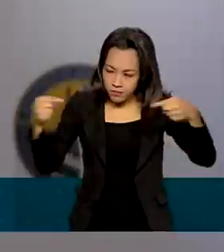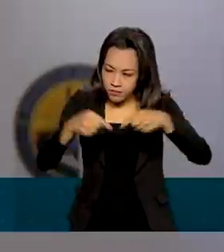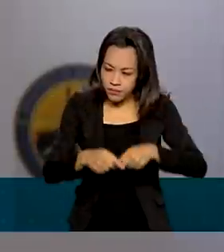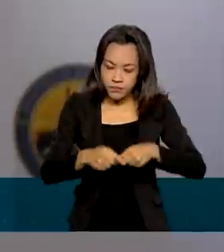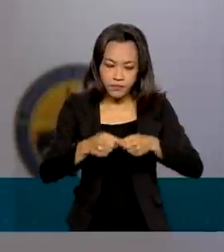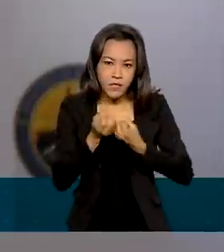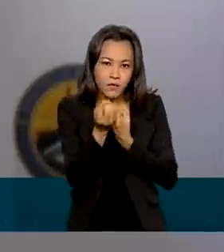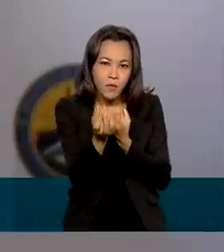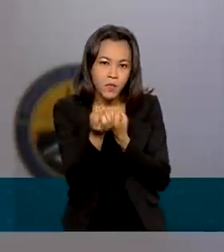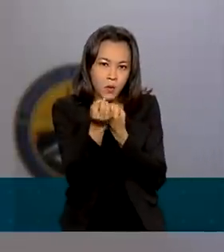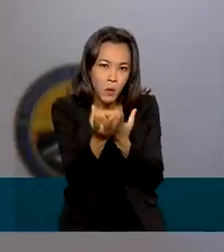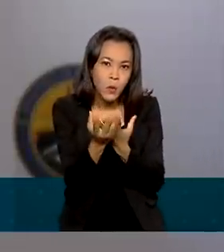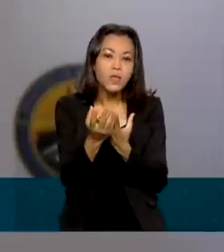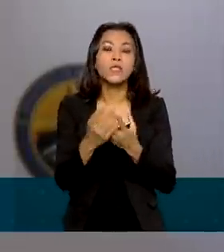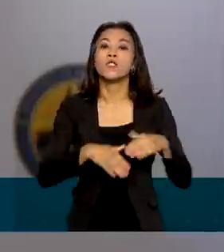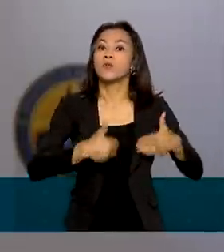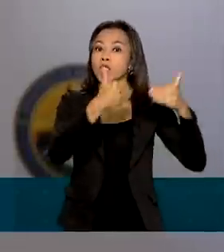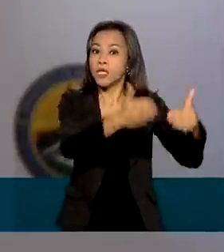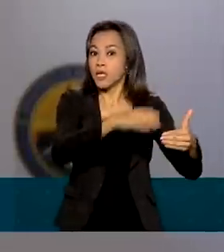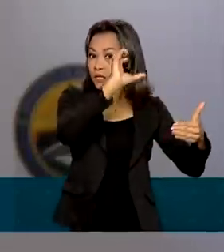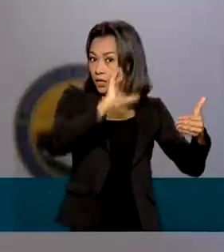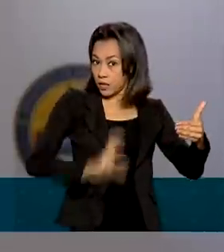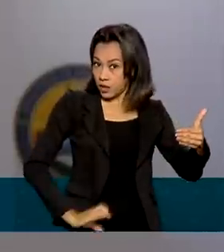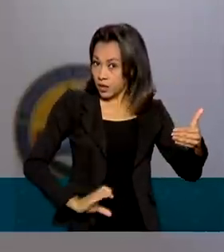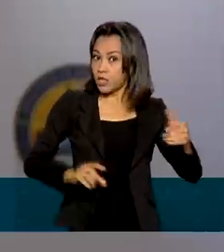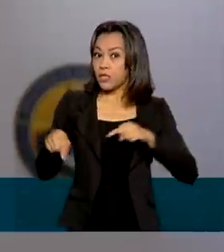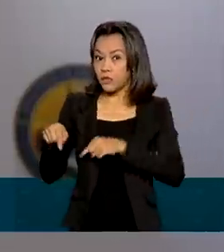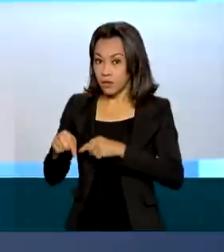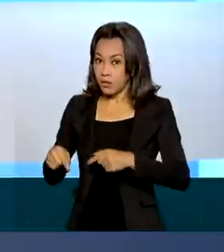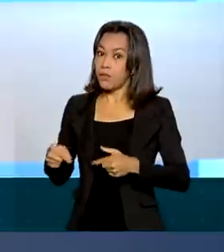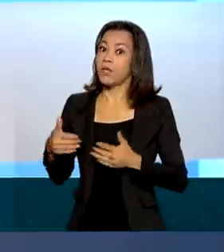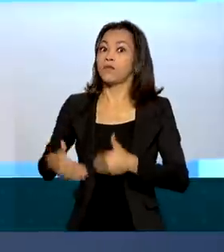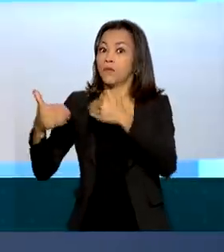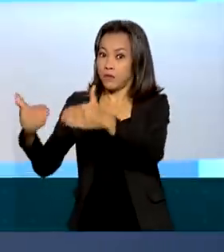do Ministério da Cidadania e das distribuidoras de energia.